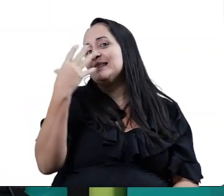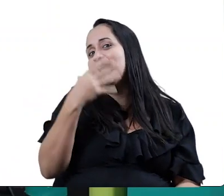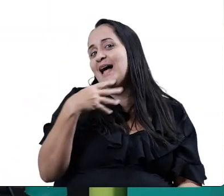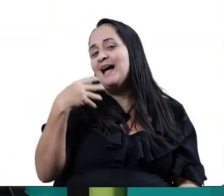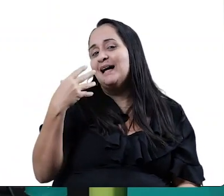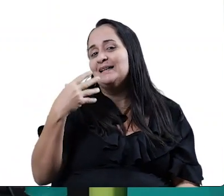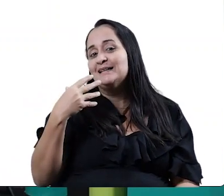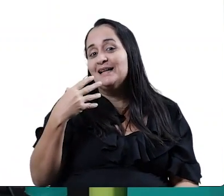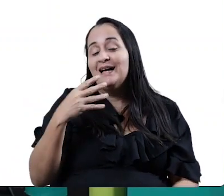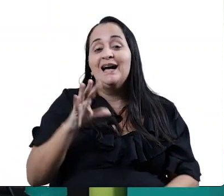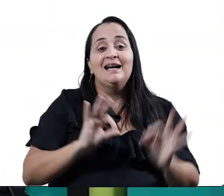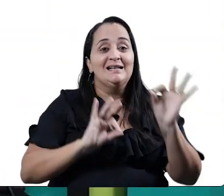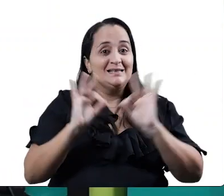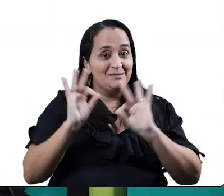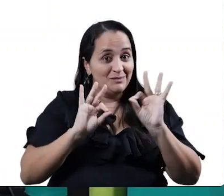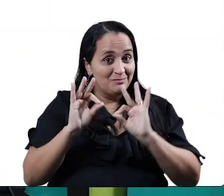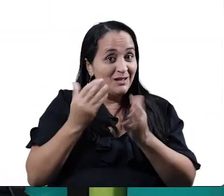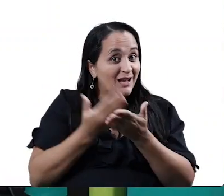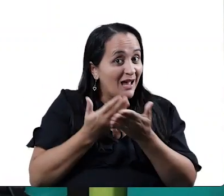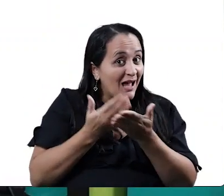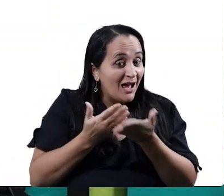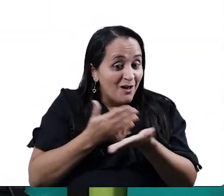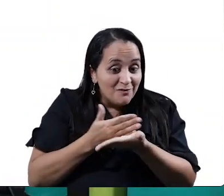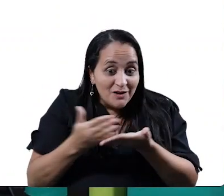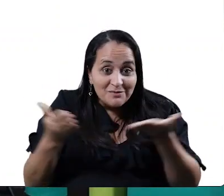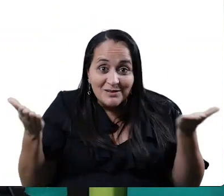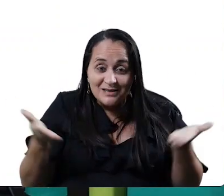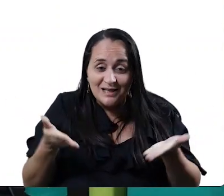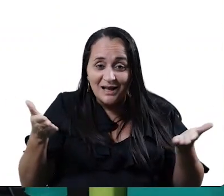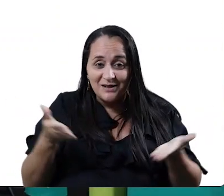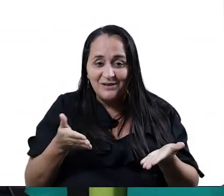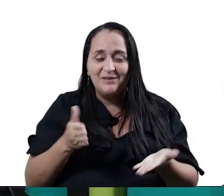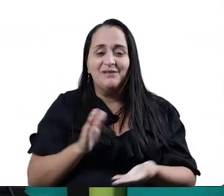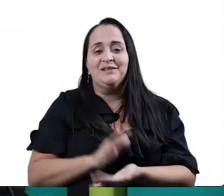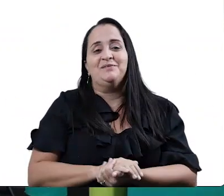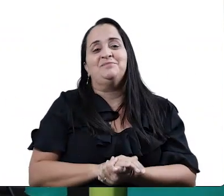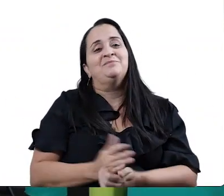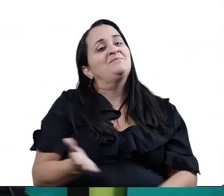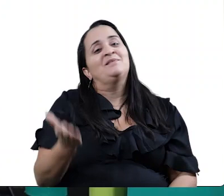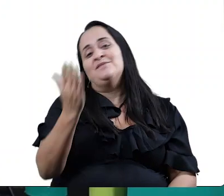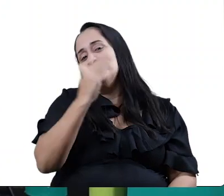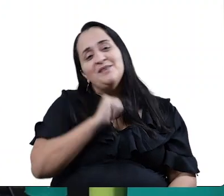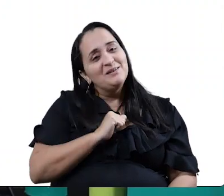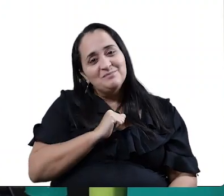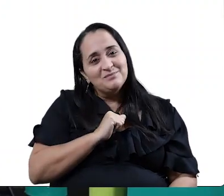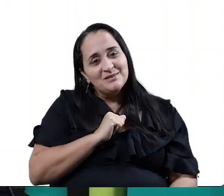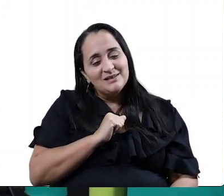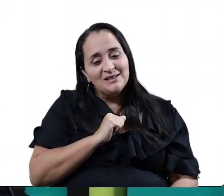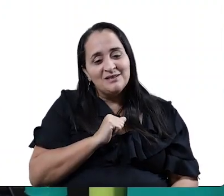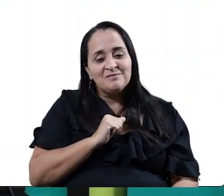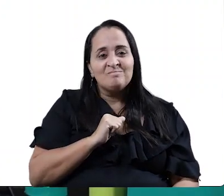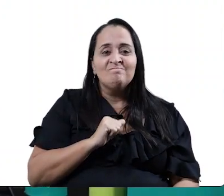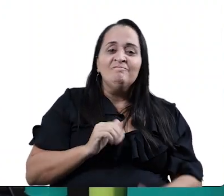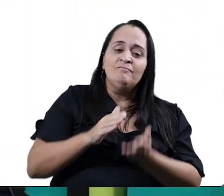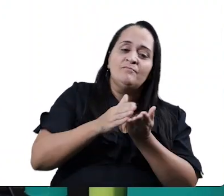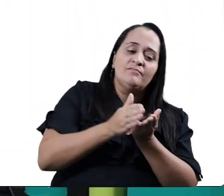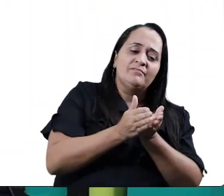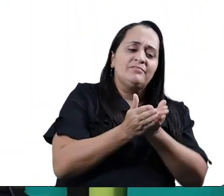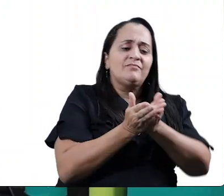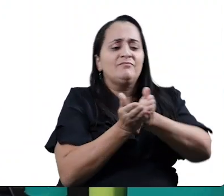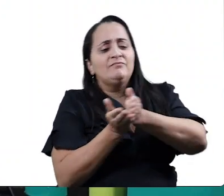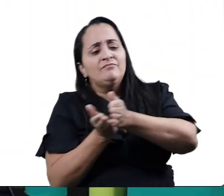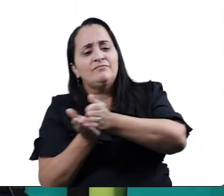Se preparem porque a aula vai começar agora. Vamos lá, meus alunos. A canoa